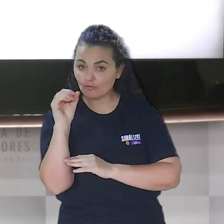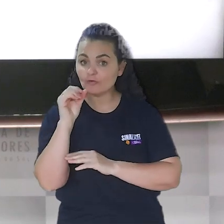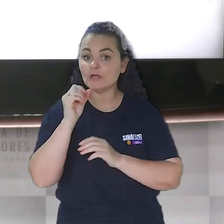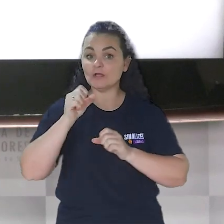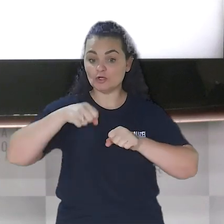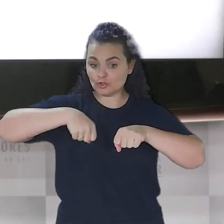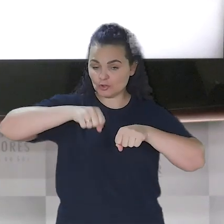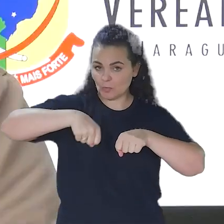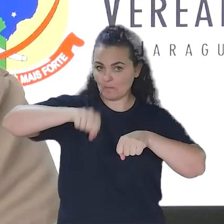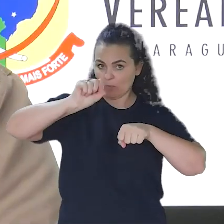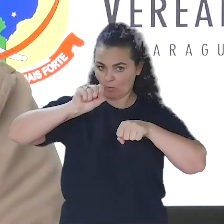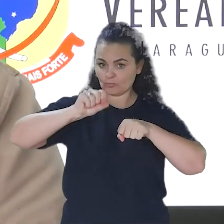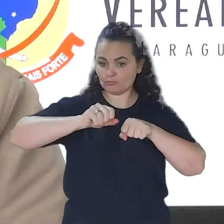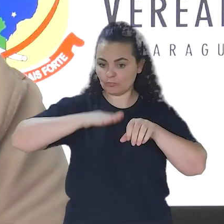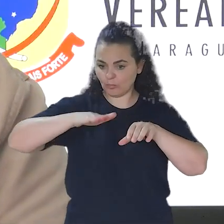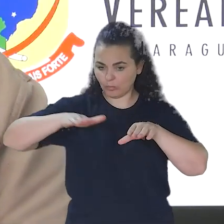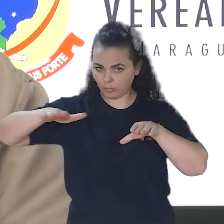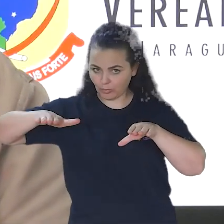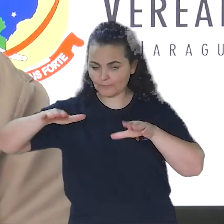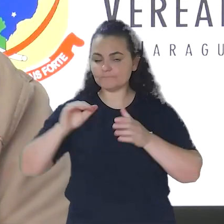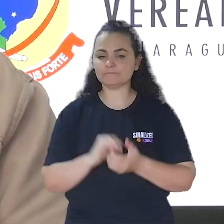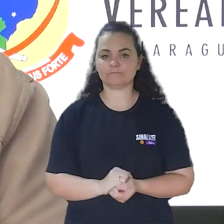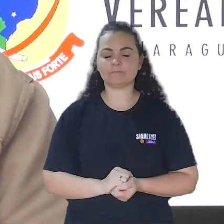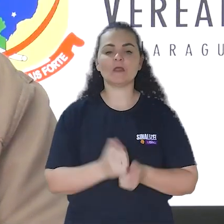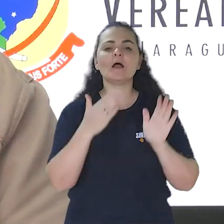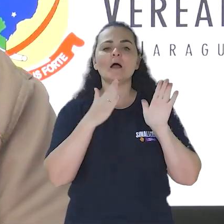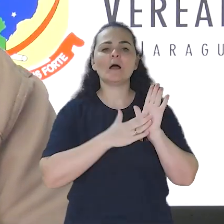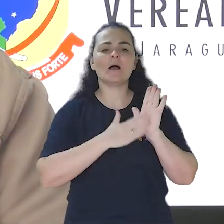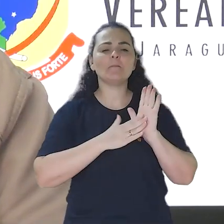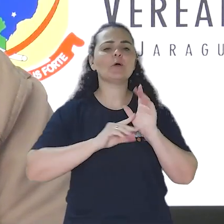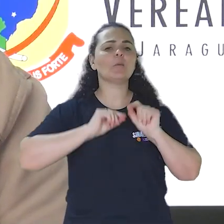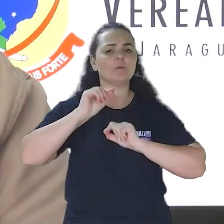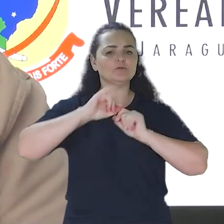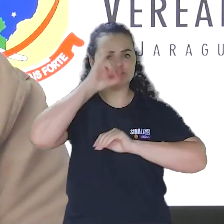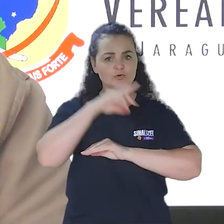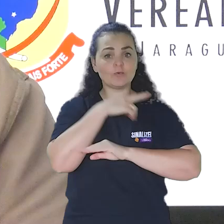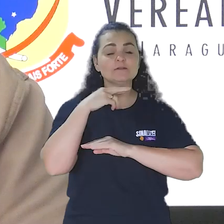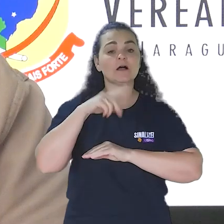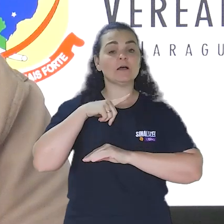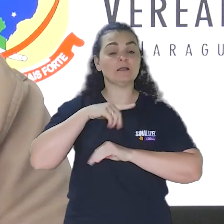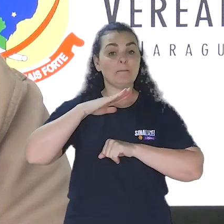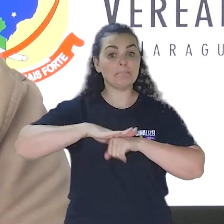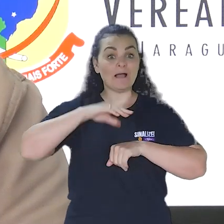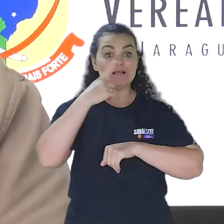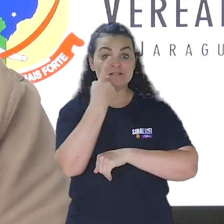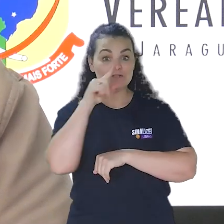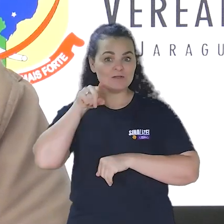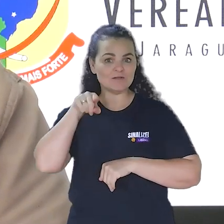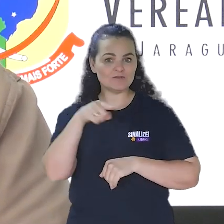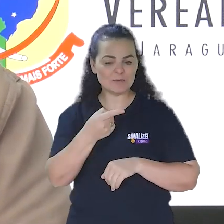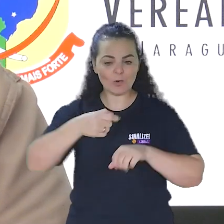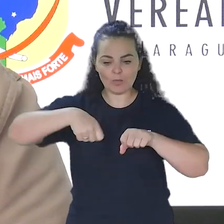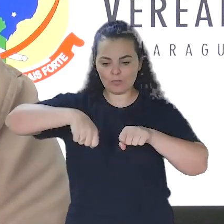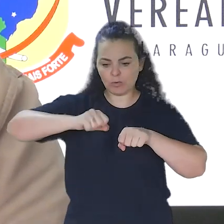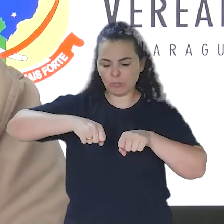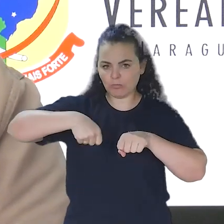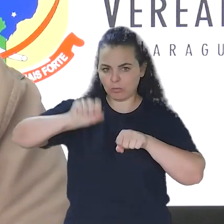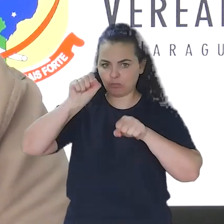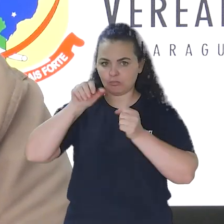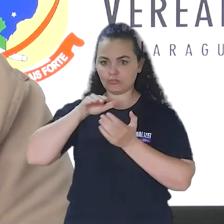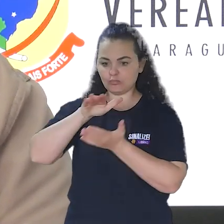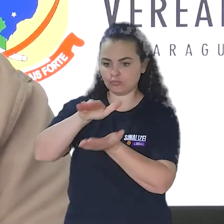até 20 motocicletas. Segundo a justificativa da proposta, Jaraguá do Sul conta atualmente com mais de mil motoboys,